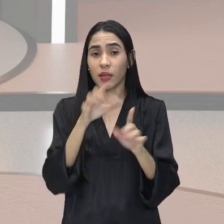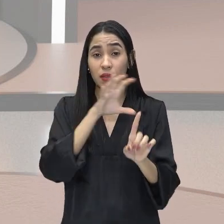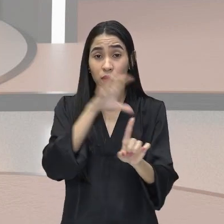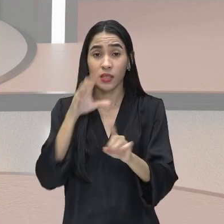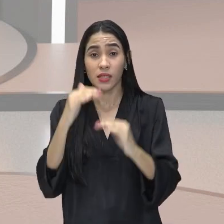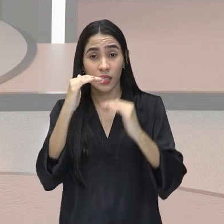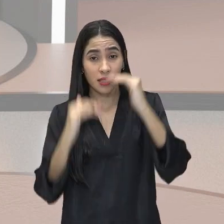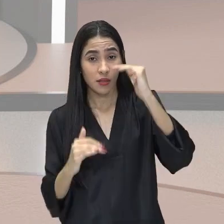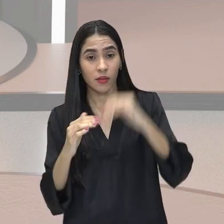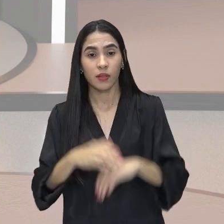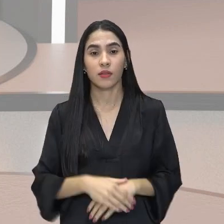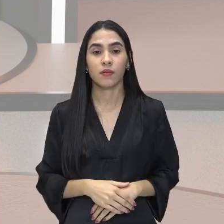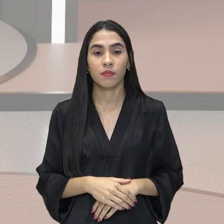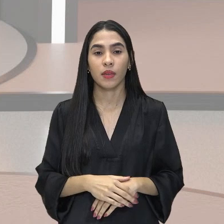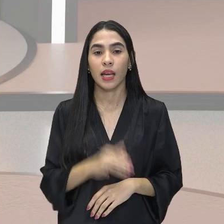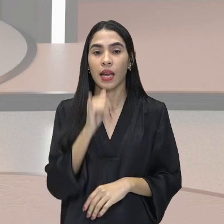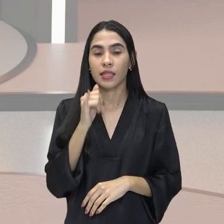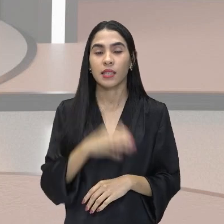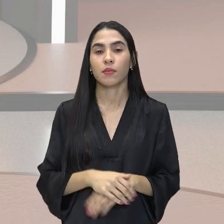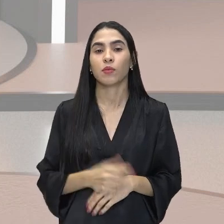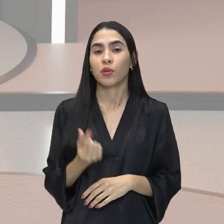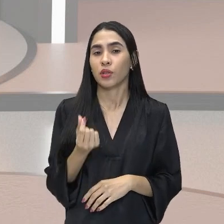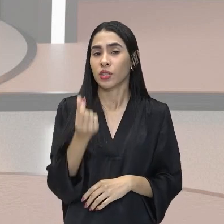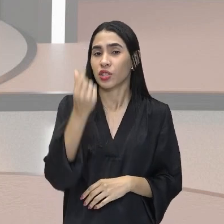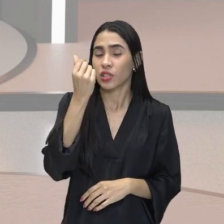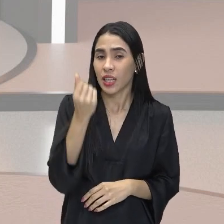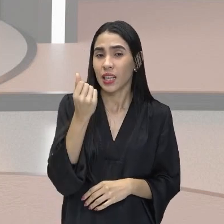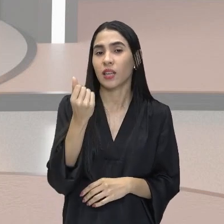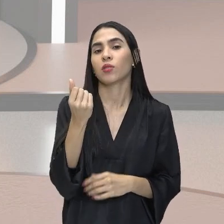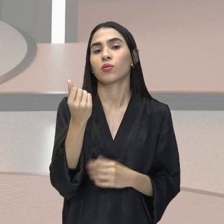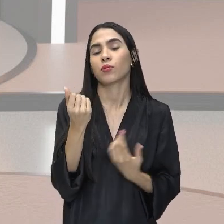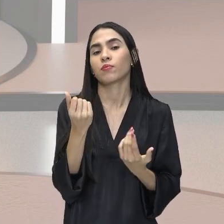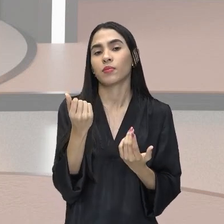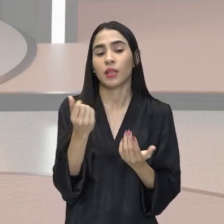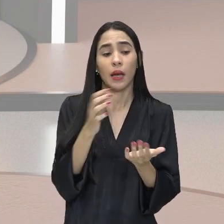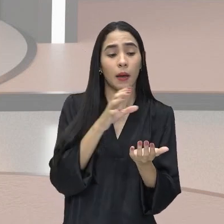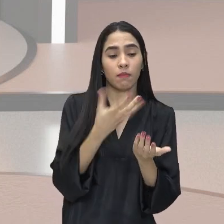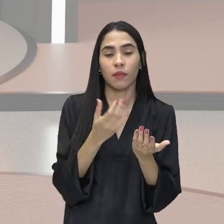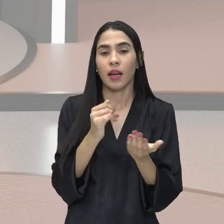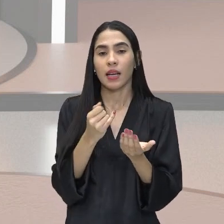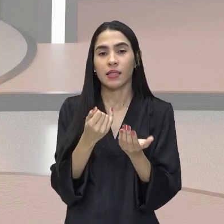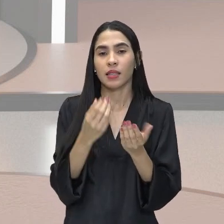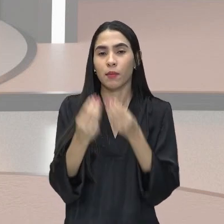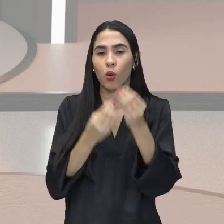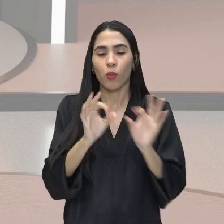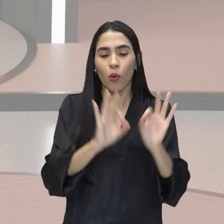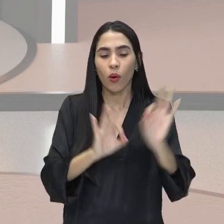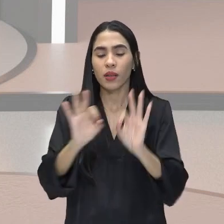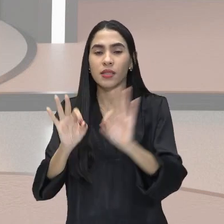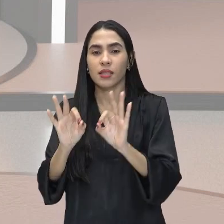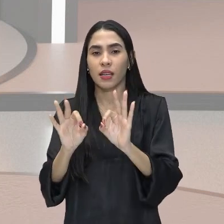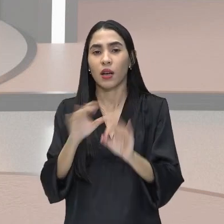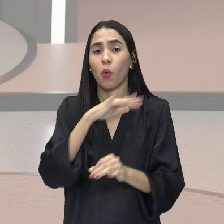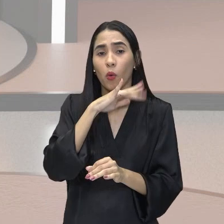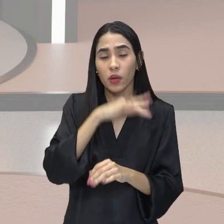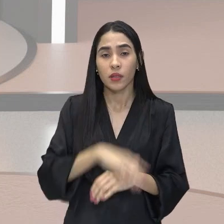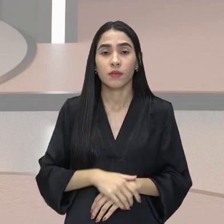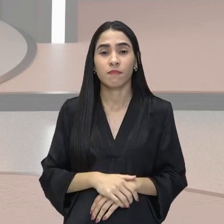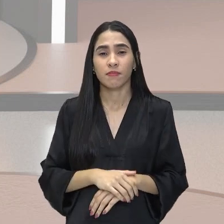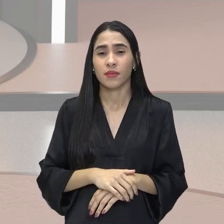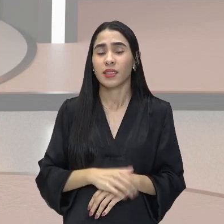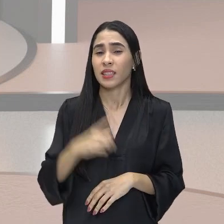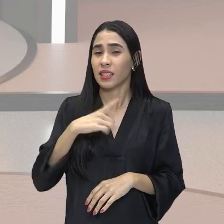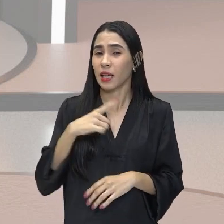começa com a má distribuição de renda. São muitos, muitos com pouco ou quase nada